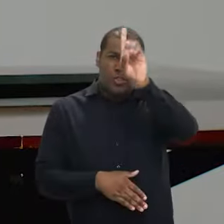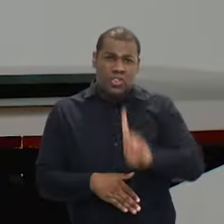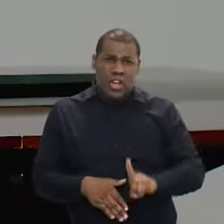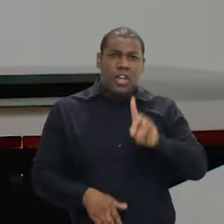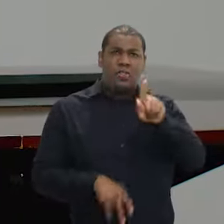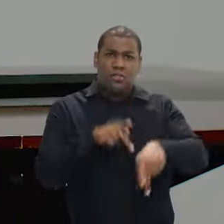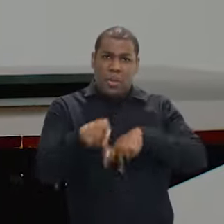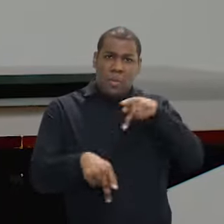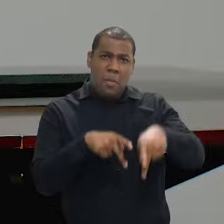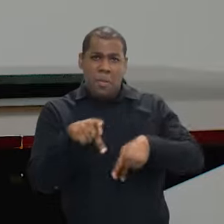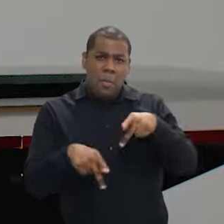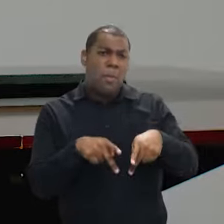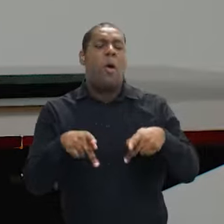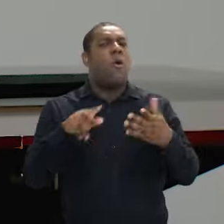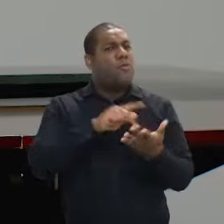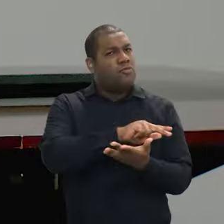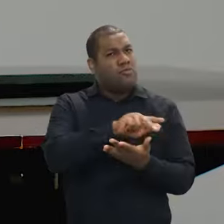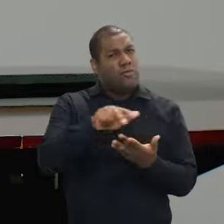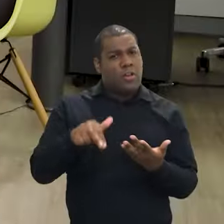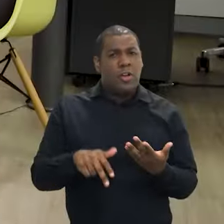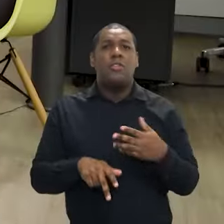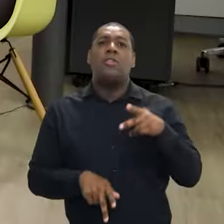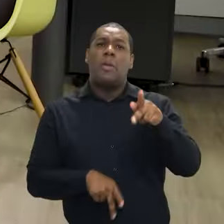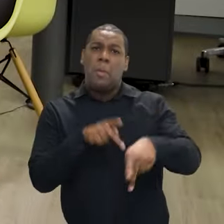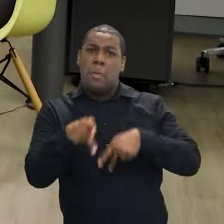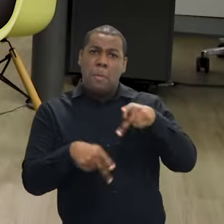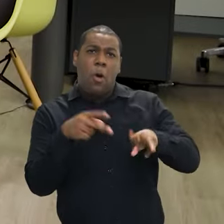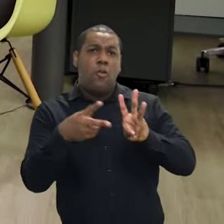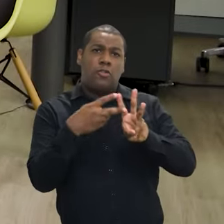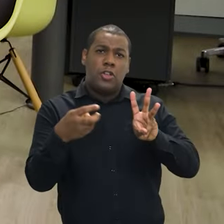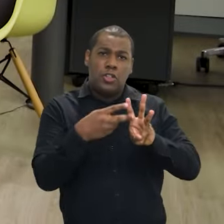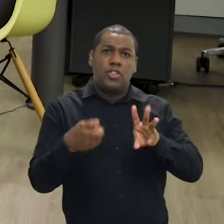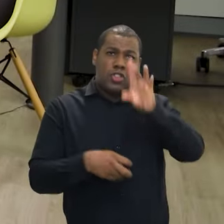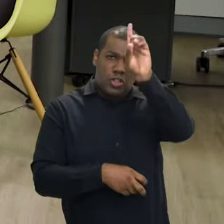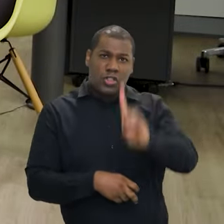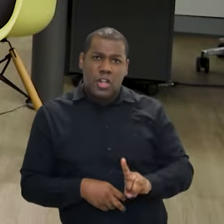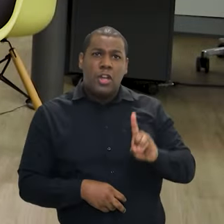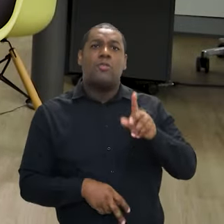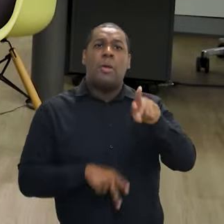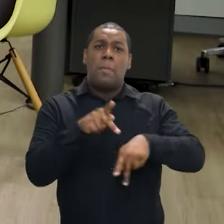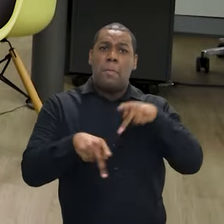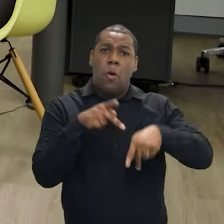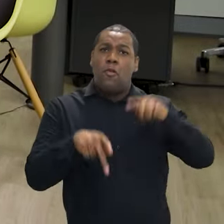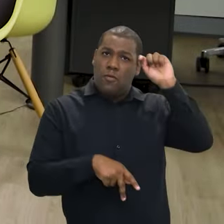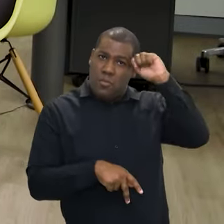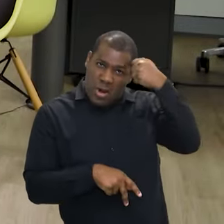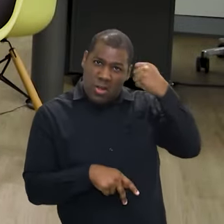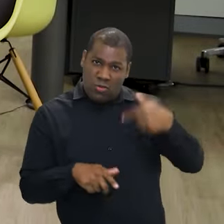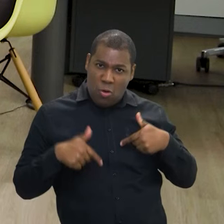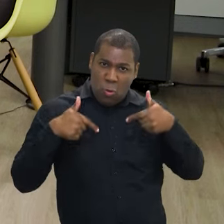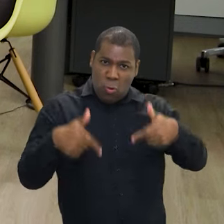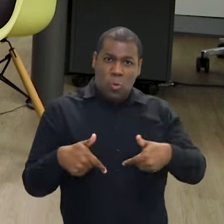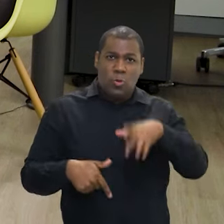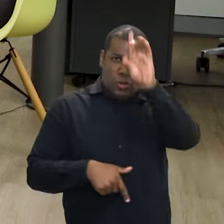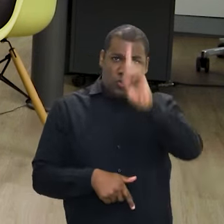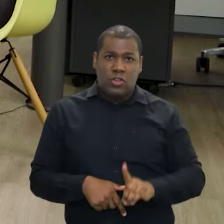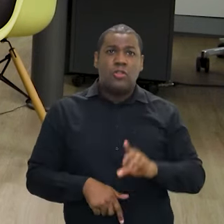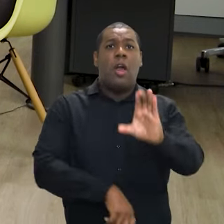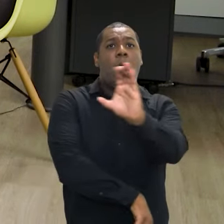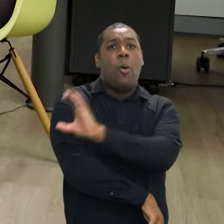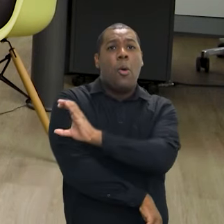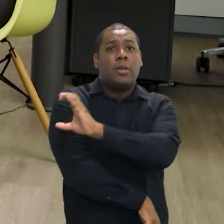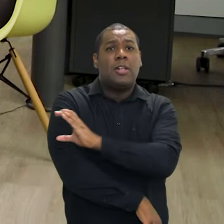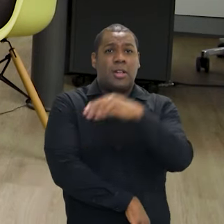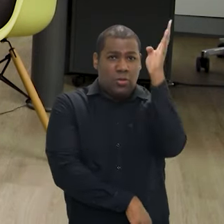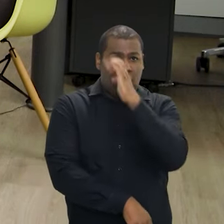de povos e comunidades tradicionais, pessoas indígenas, pessoas negras. Fui também coordenadora